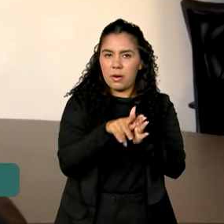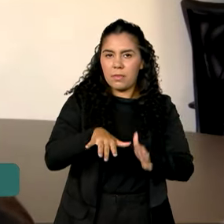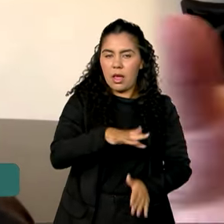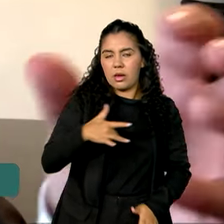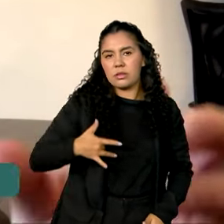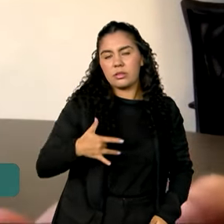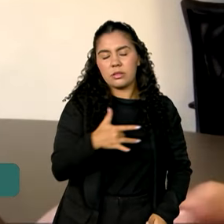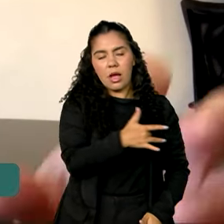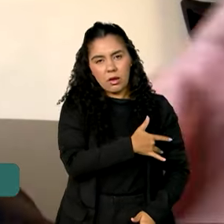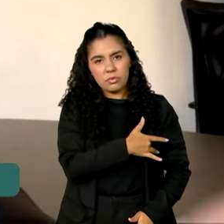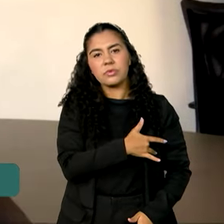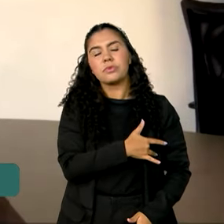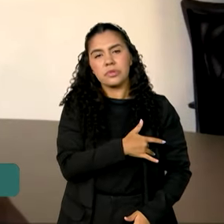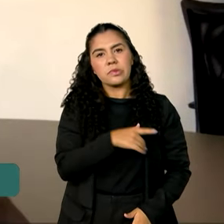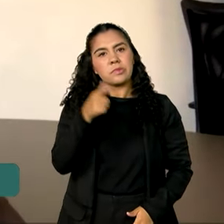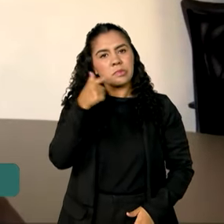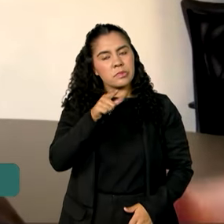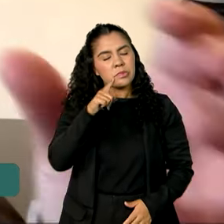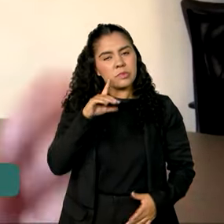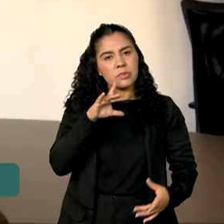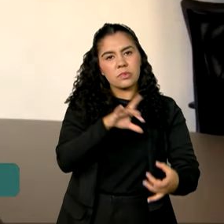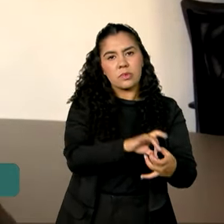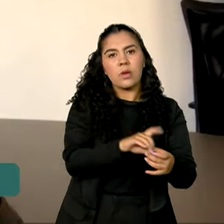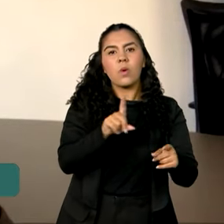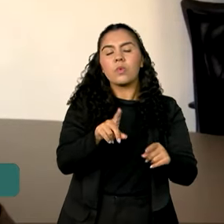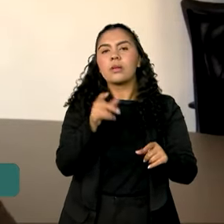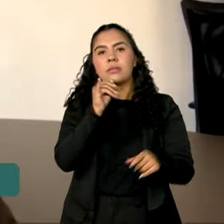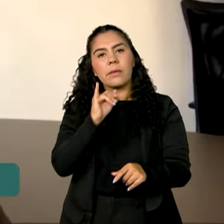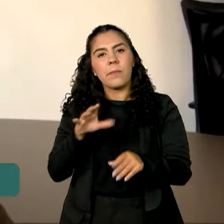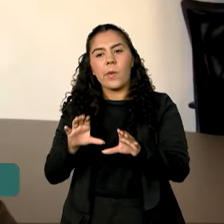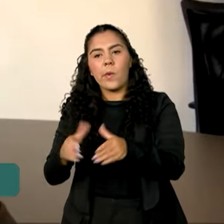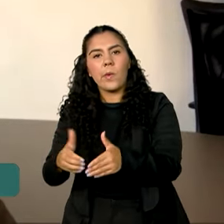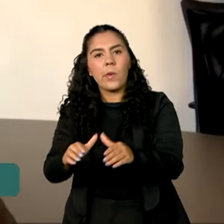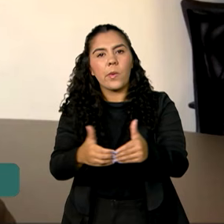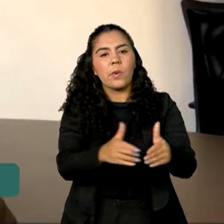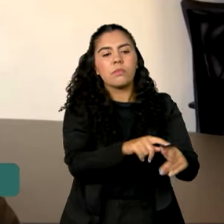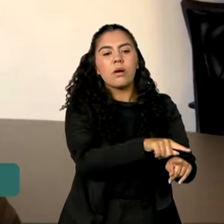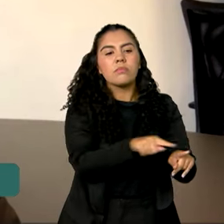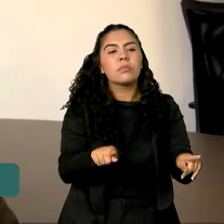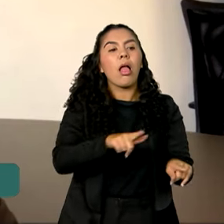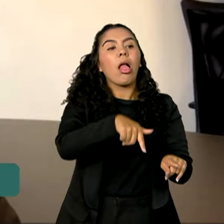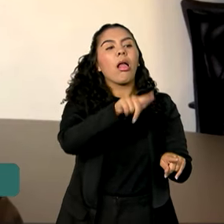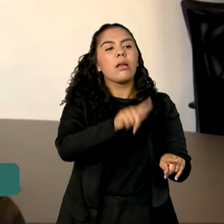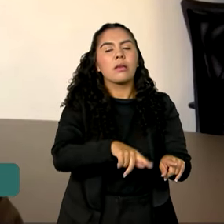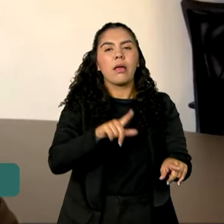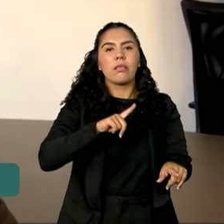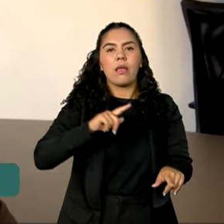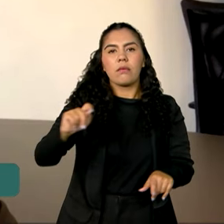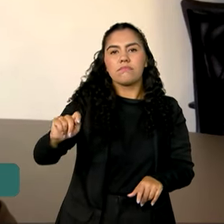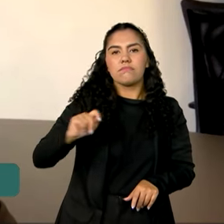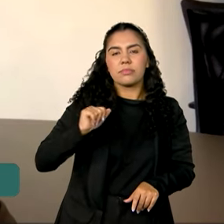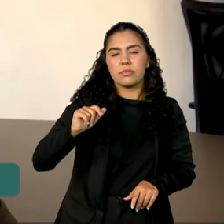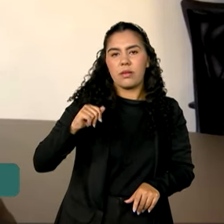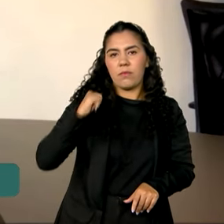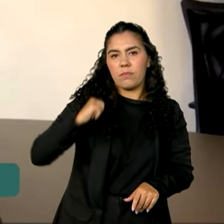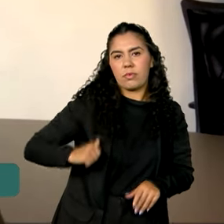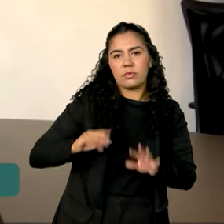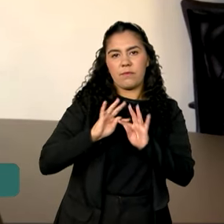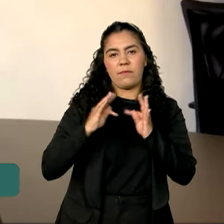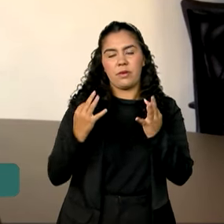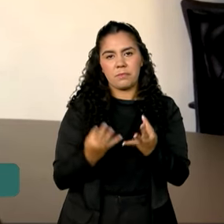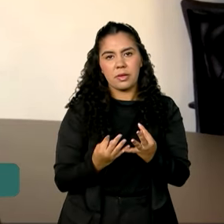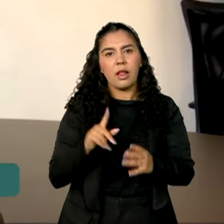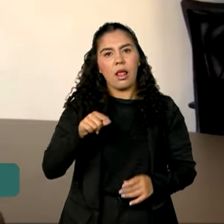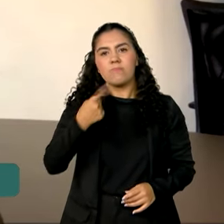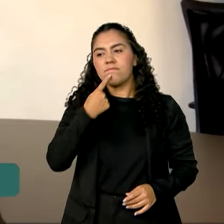MDS, de que em cada comunidade quem são os beneficiários do Bolsa Família. Isso é uma iniciativa